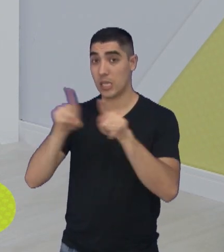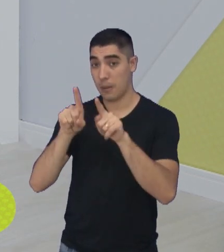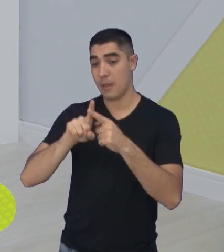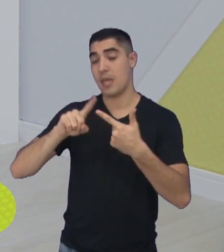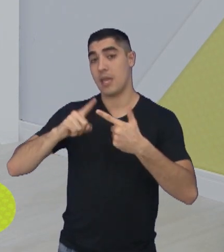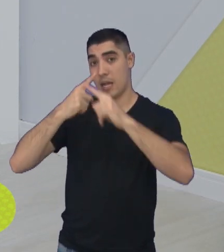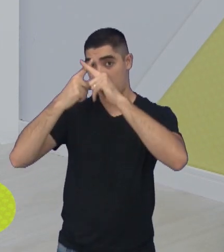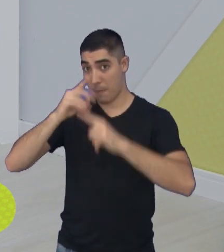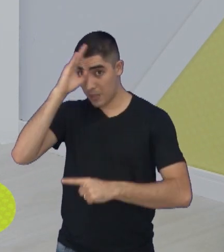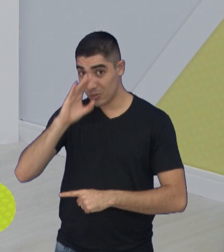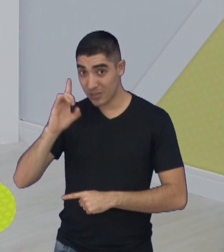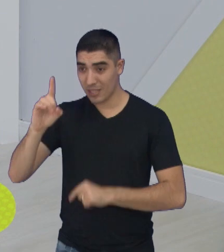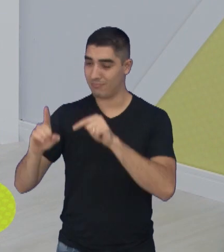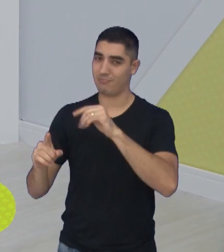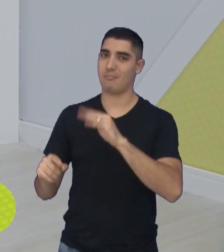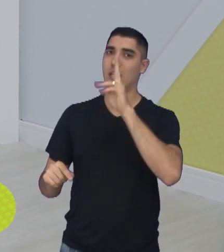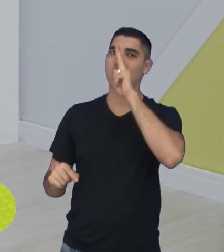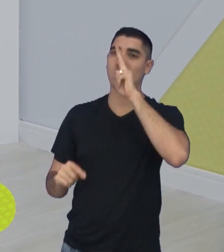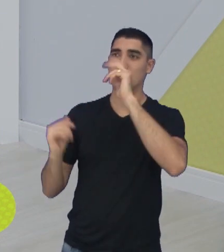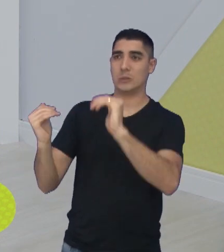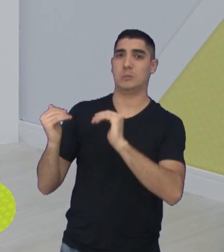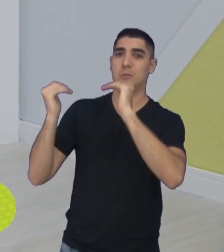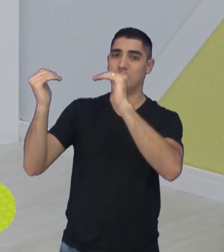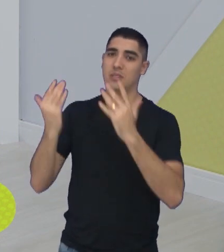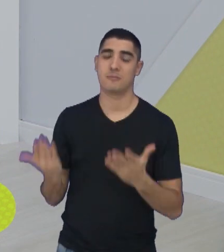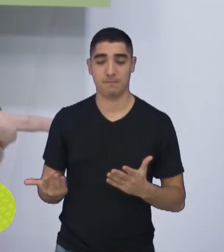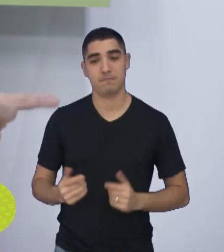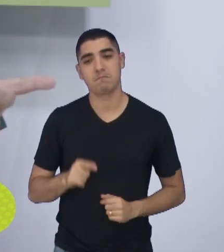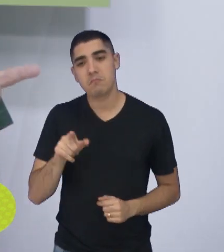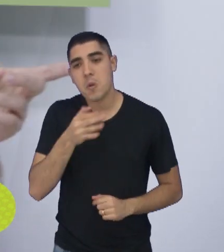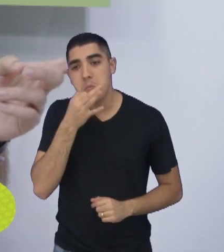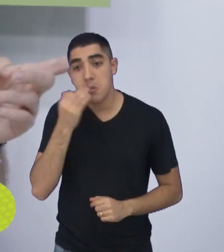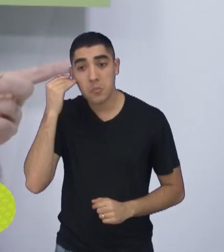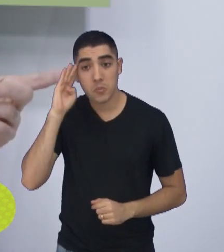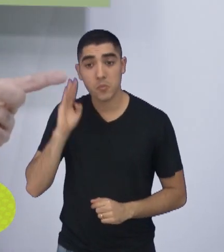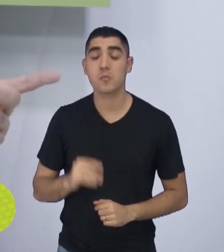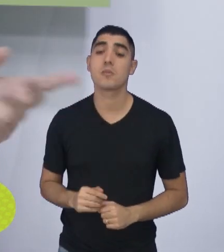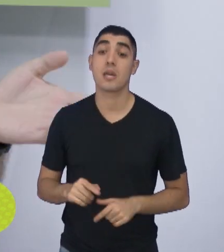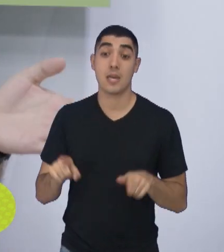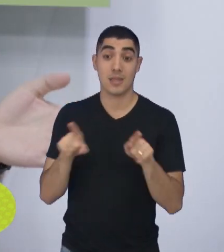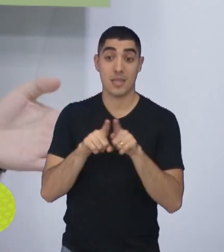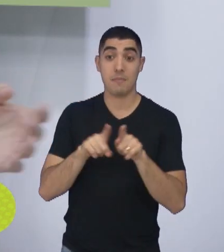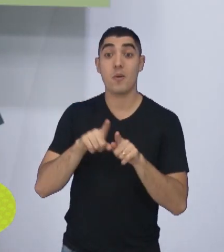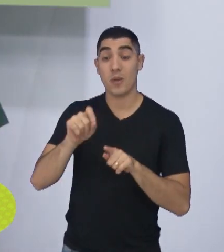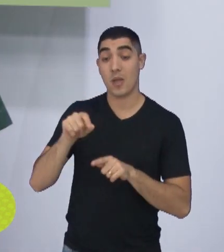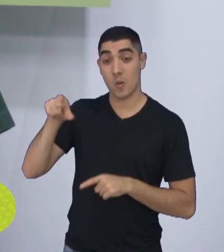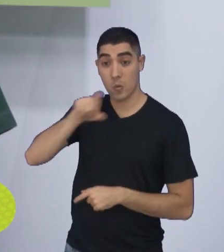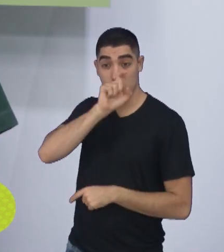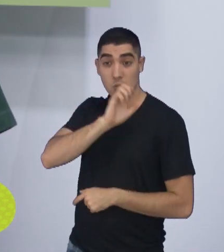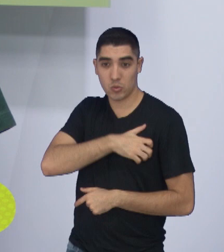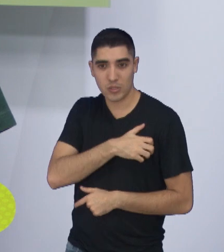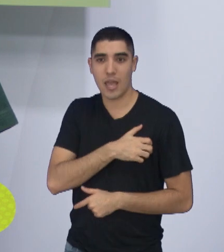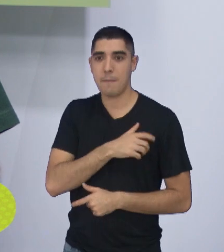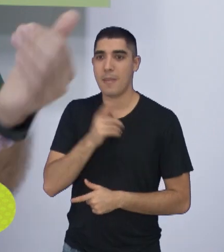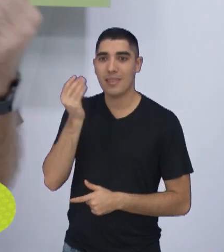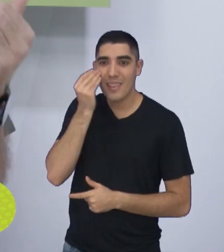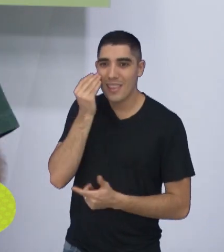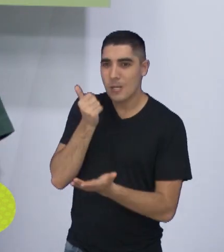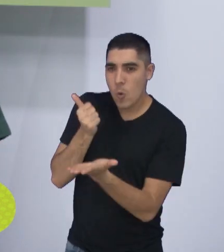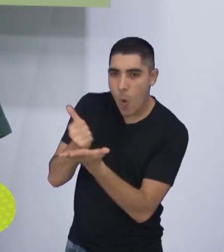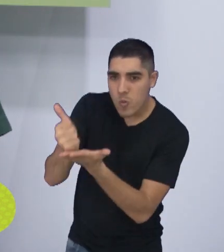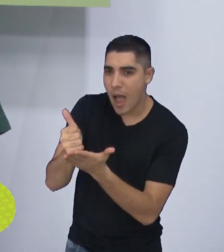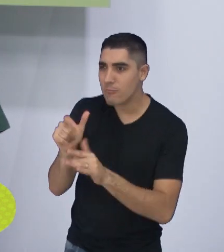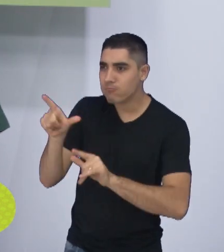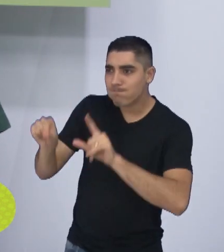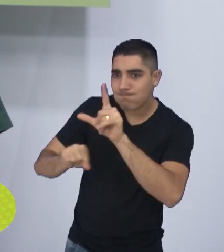Ricardo acabou não conseguindo, acho que chegou no patamar dele. Diz aí, Bruno. E o São José se perdeu também na questão de contratações, Também. Porque, na